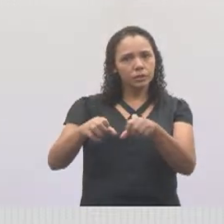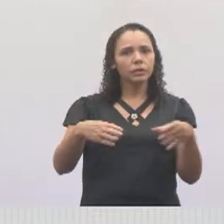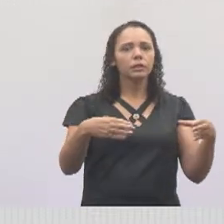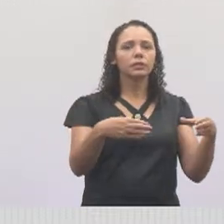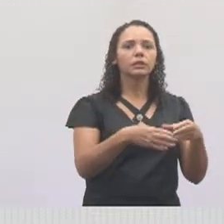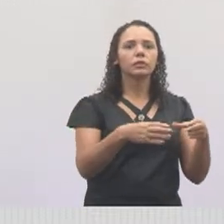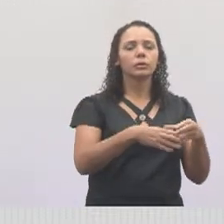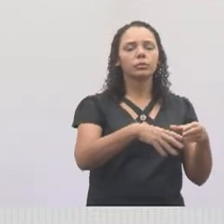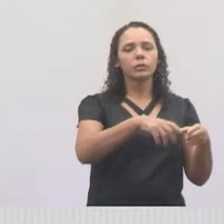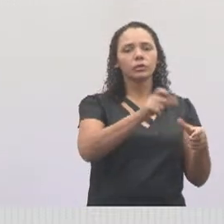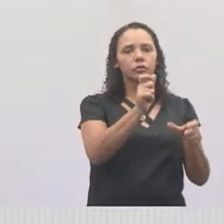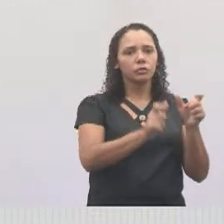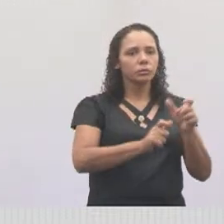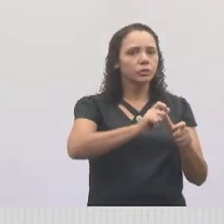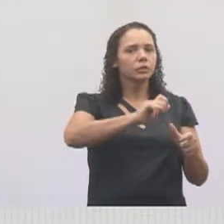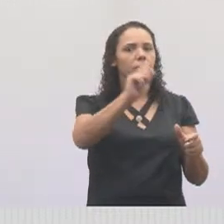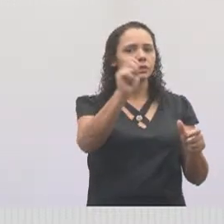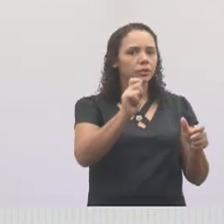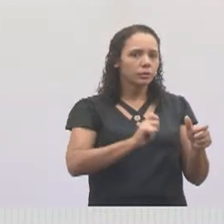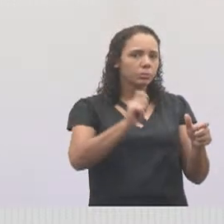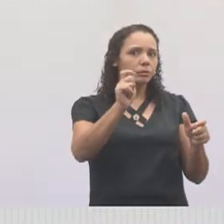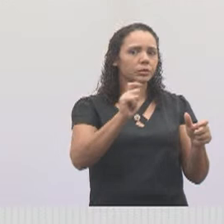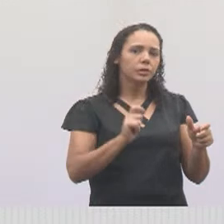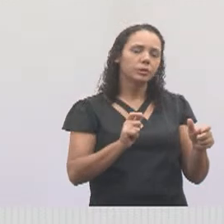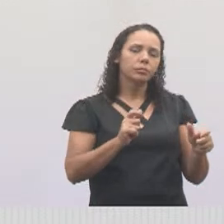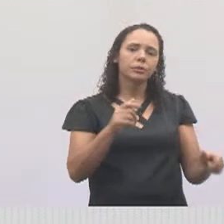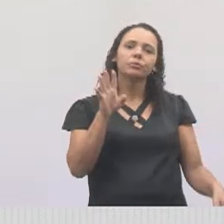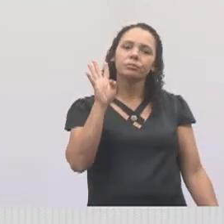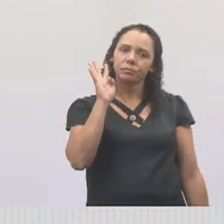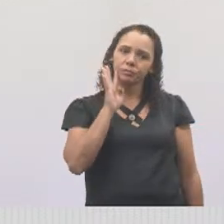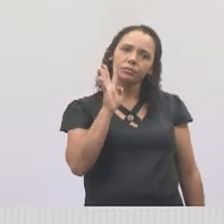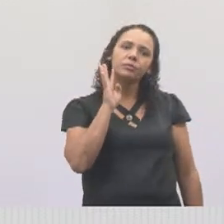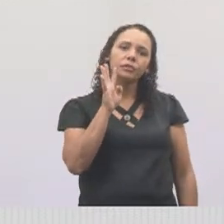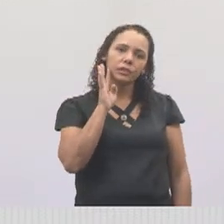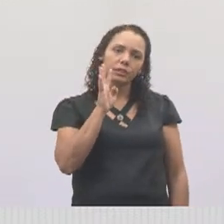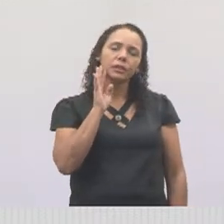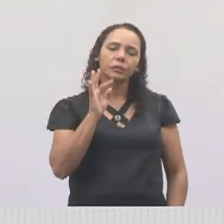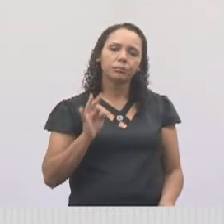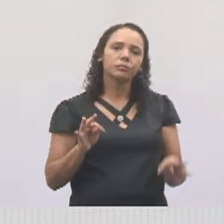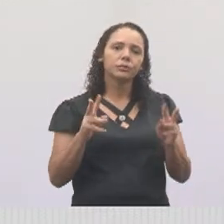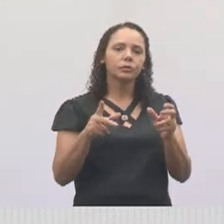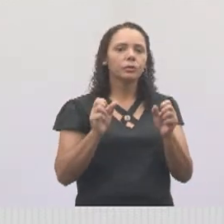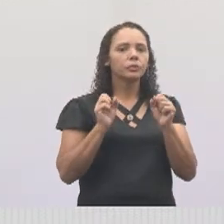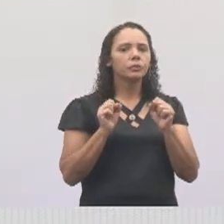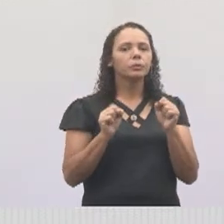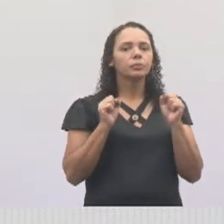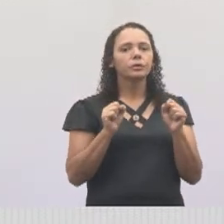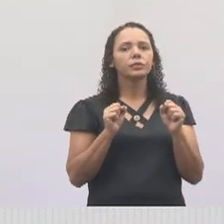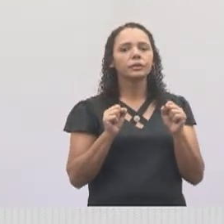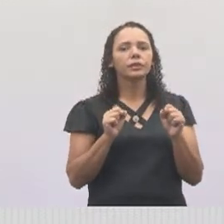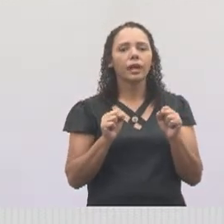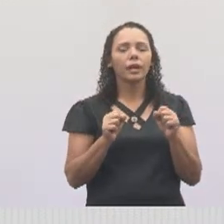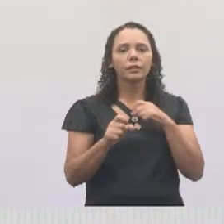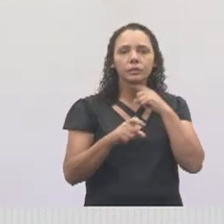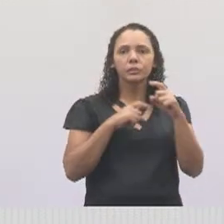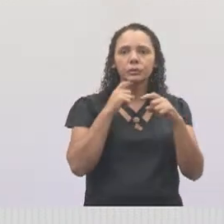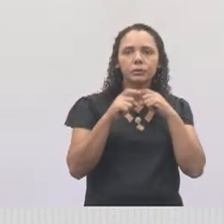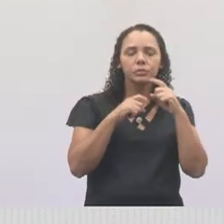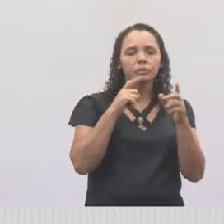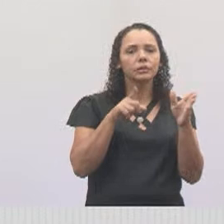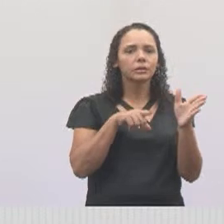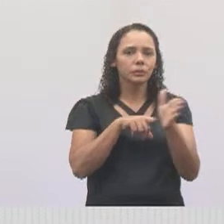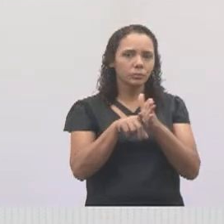então foi uma audiência bem bacana, onde todos puderam se esclarecer e tirar as suas